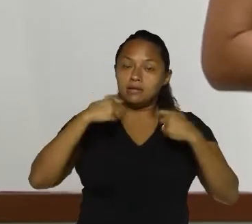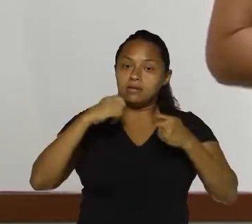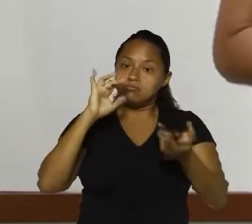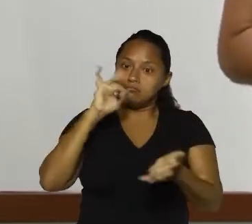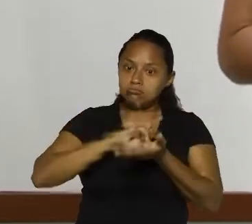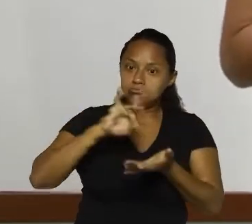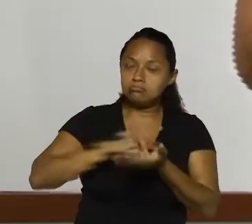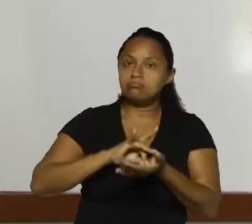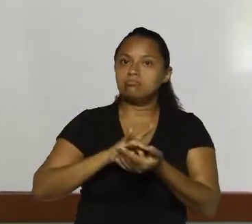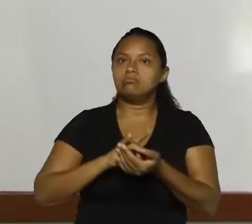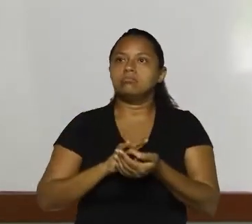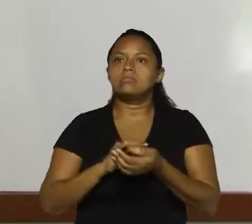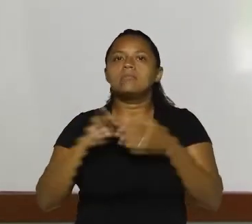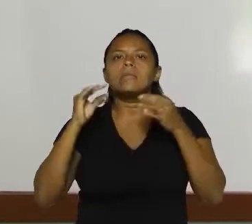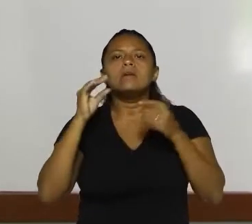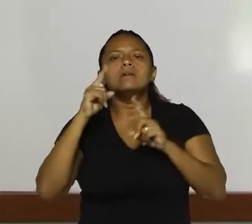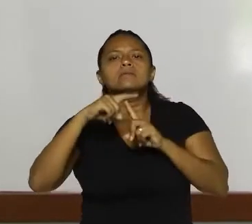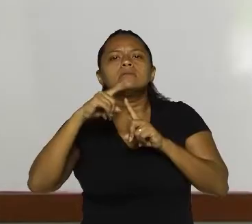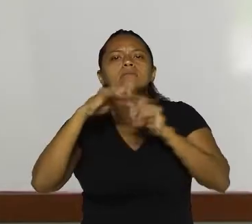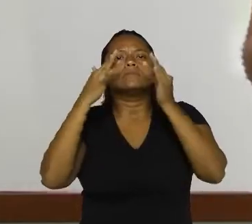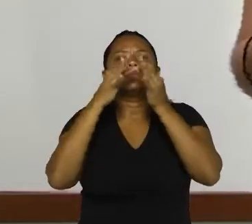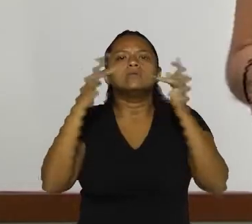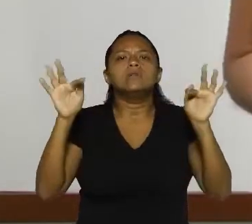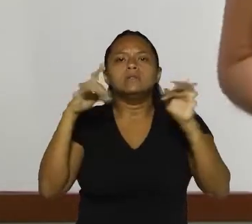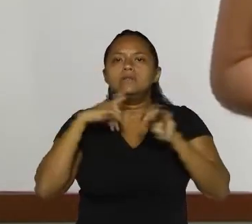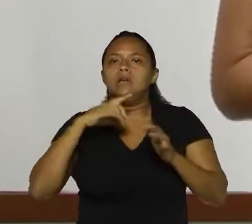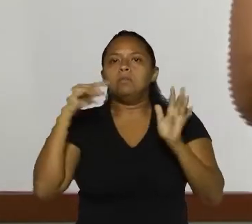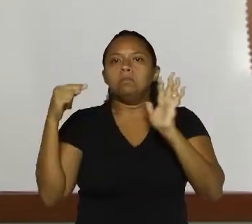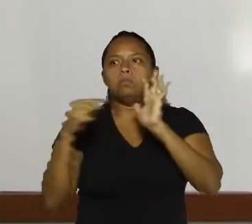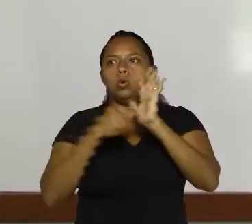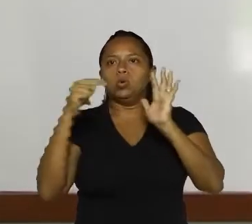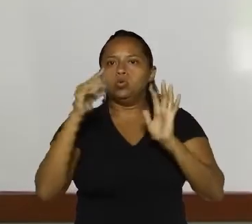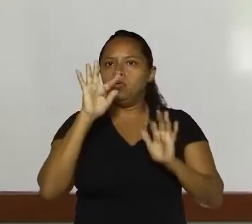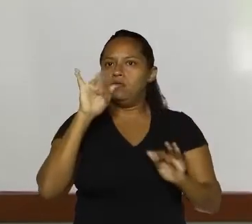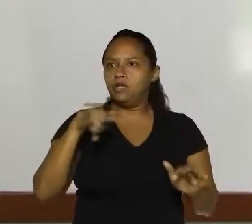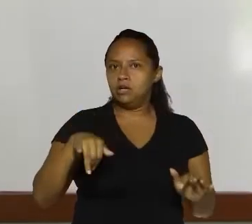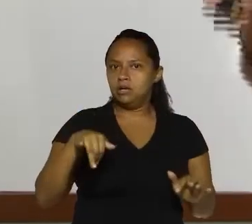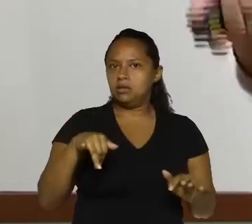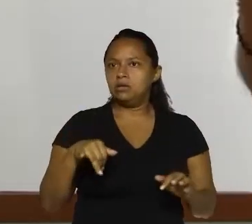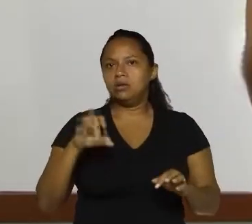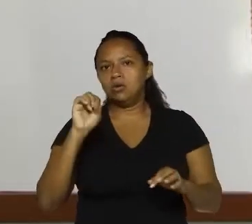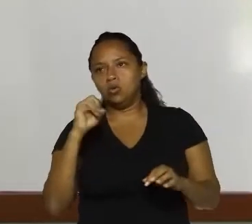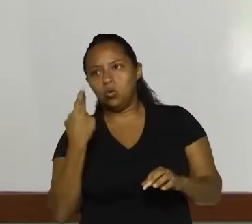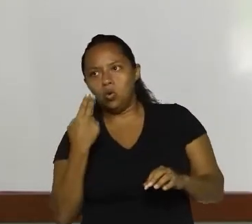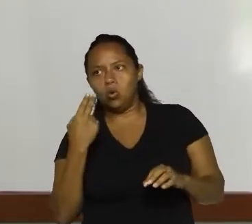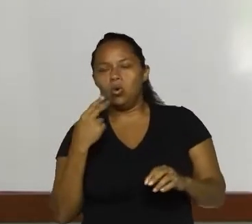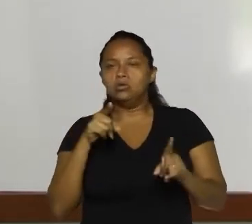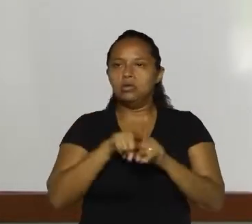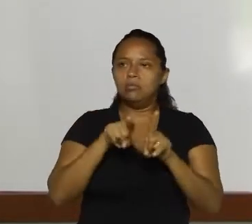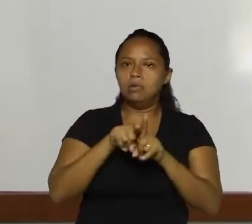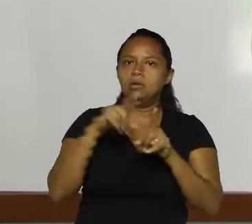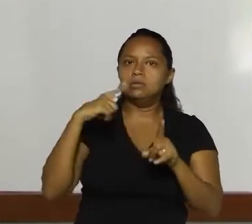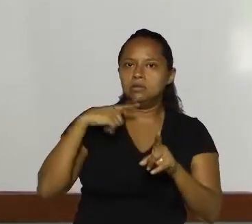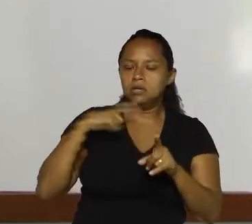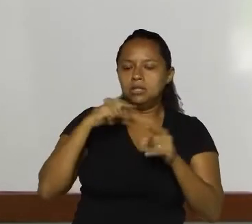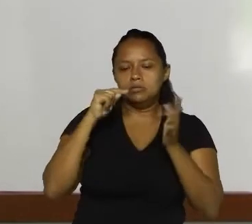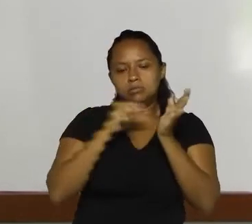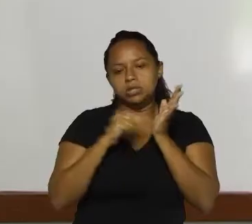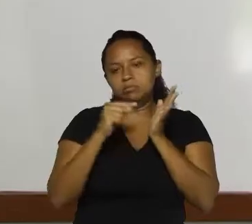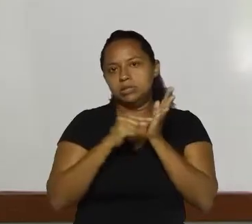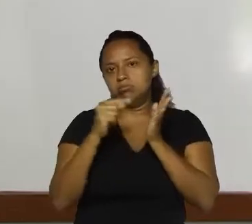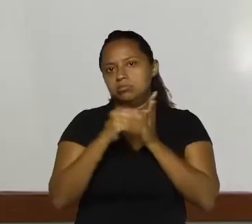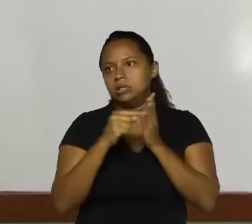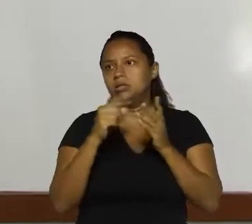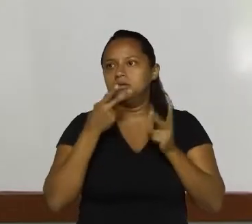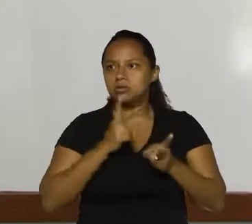Essa frase, esse tipo de frase, vai terminar com ponto final. Sempre. Ou, reticências, né? Que também pode deixar em aberto e eu